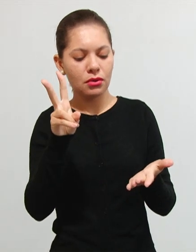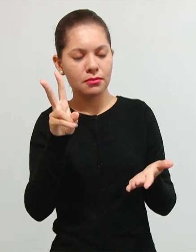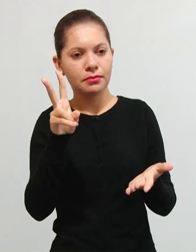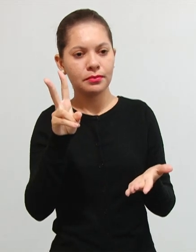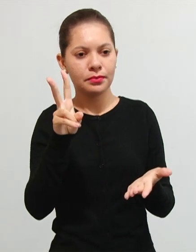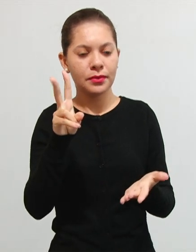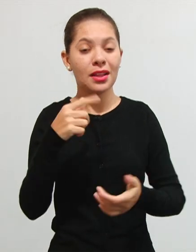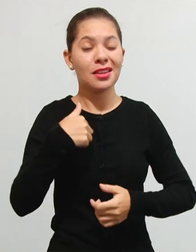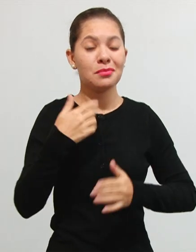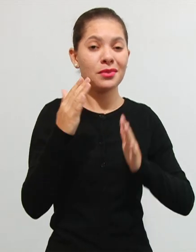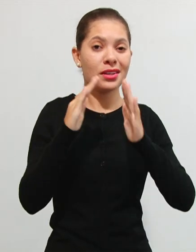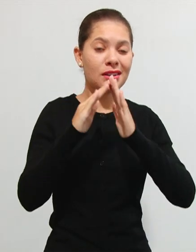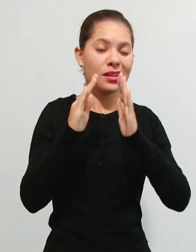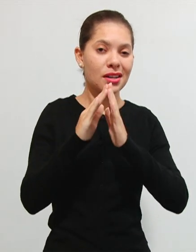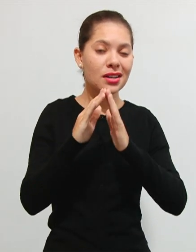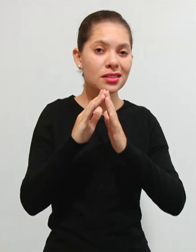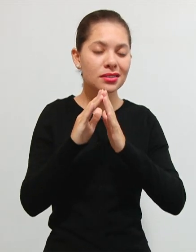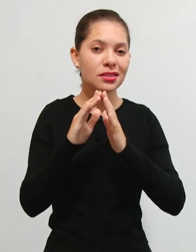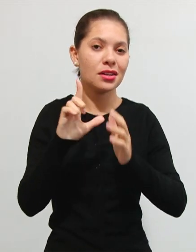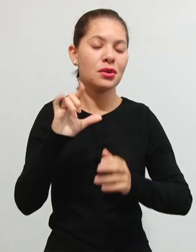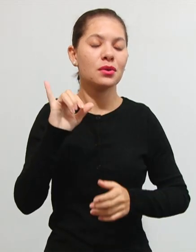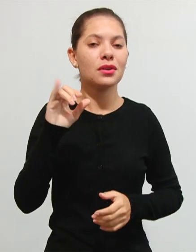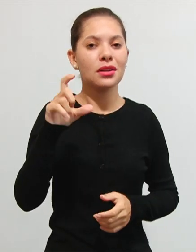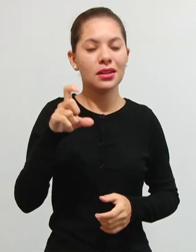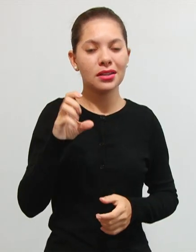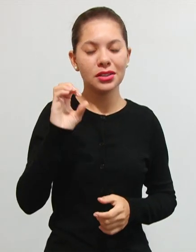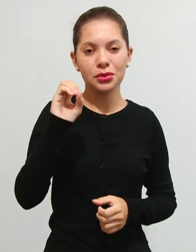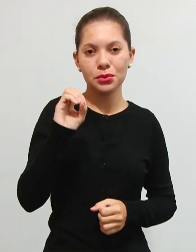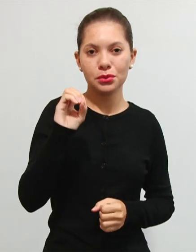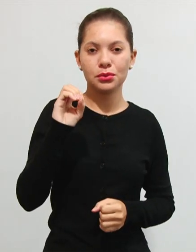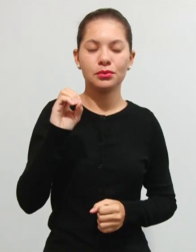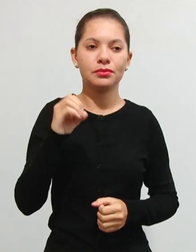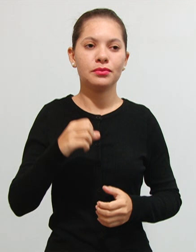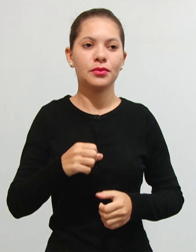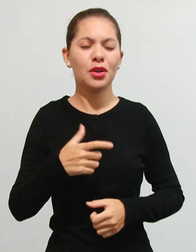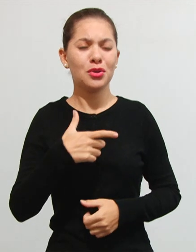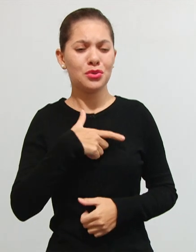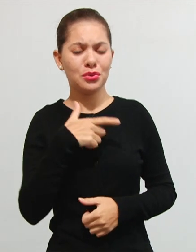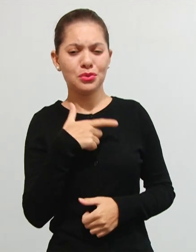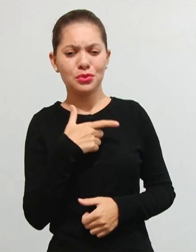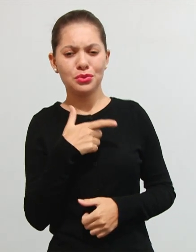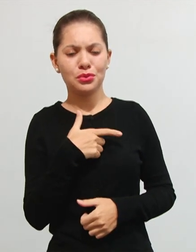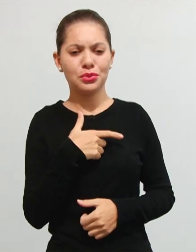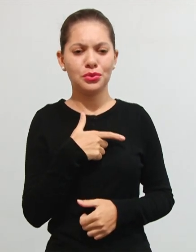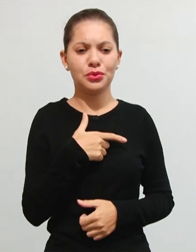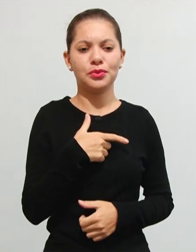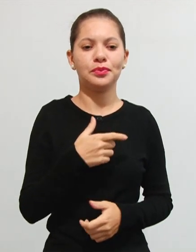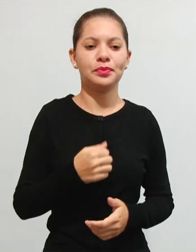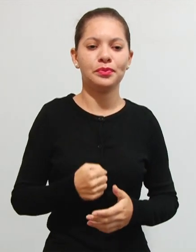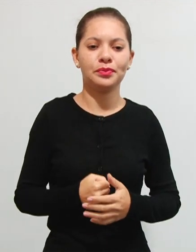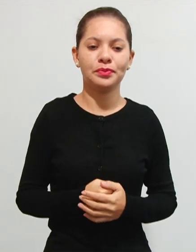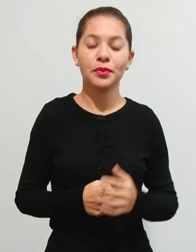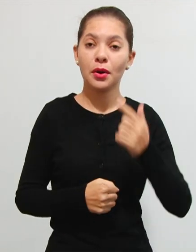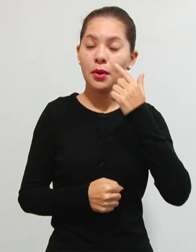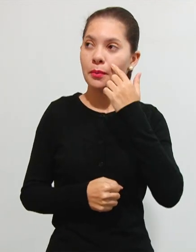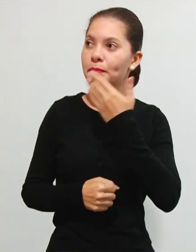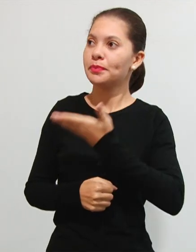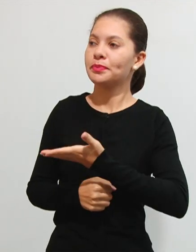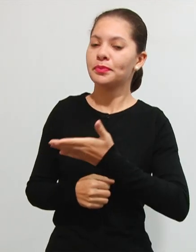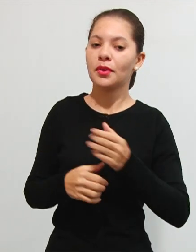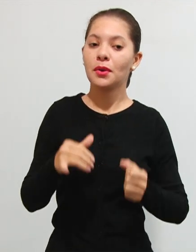lá da minha casa, aquela taxa de recolhimento de resíduos sólidos, resíduos sólidos, dá um exemplo aqui.